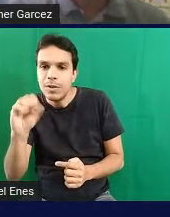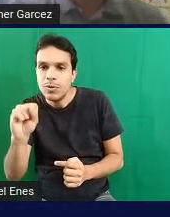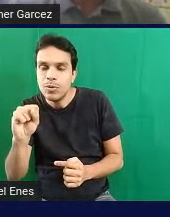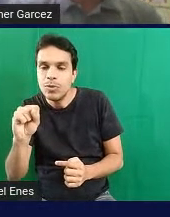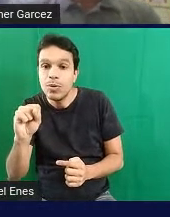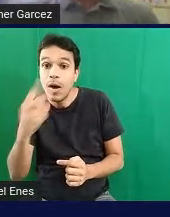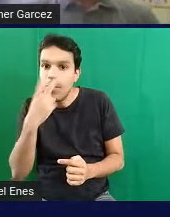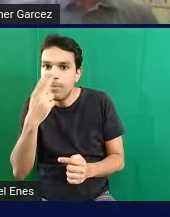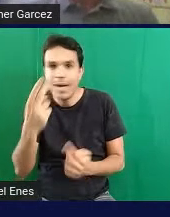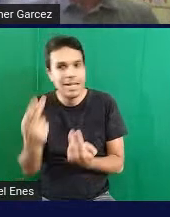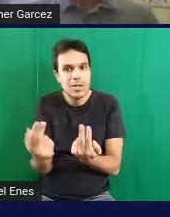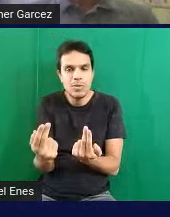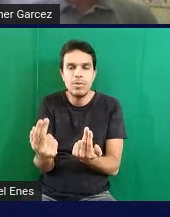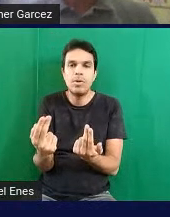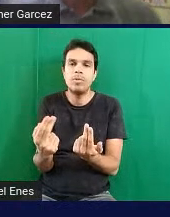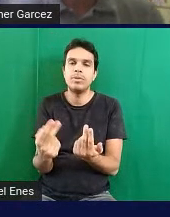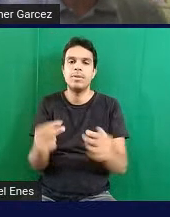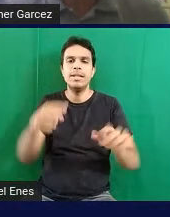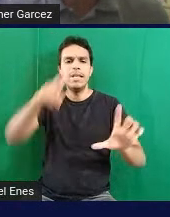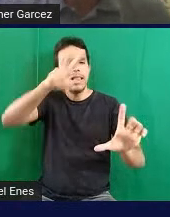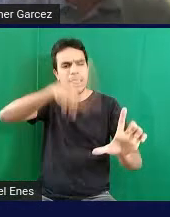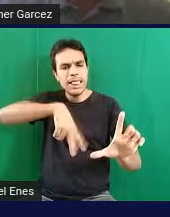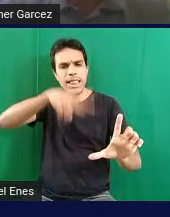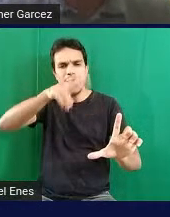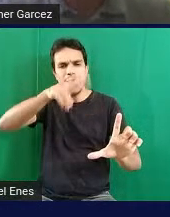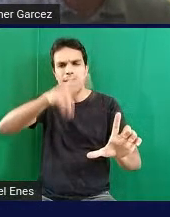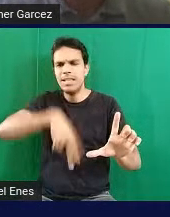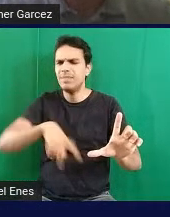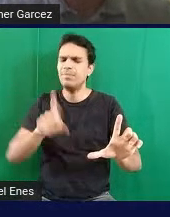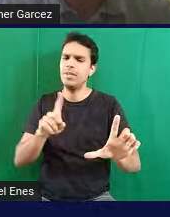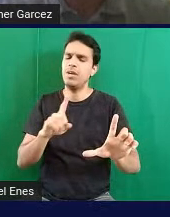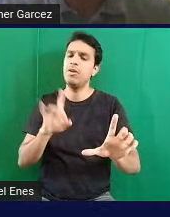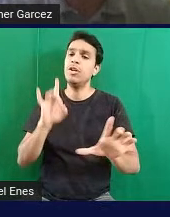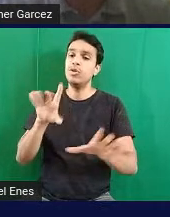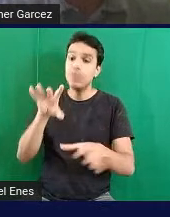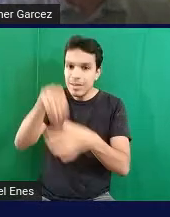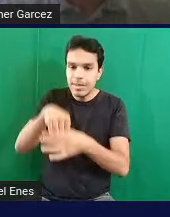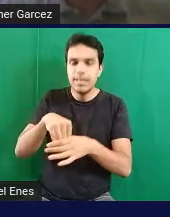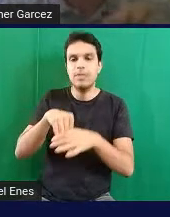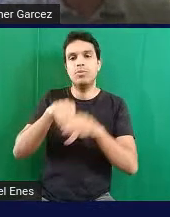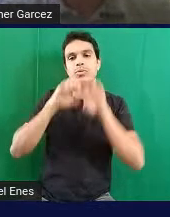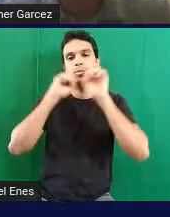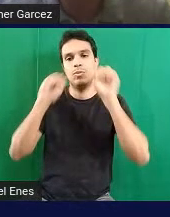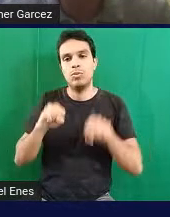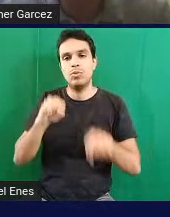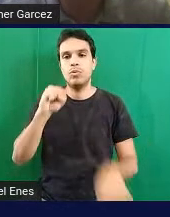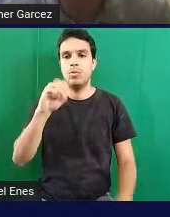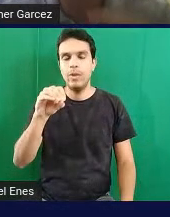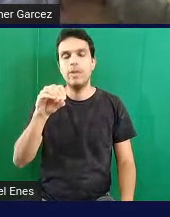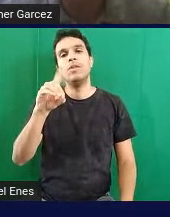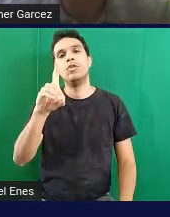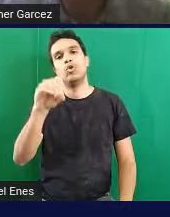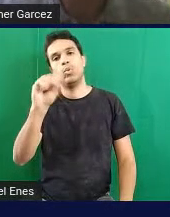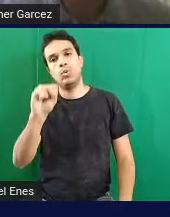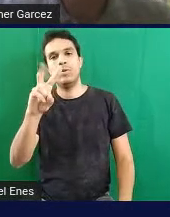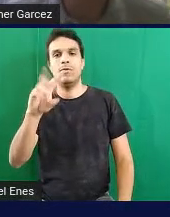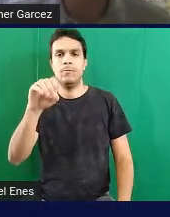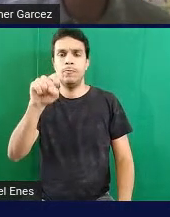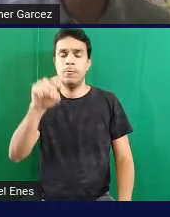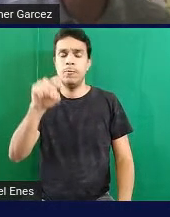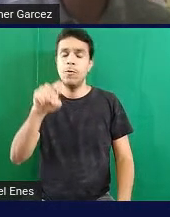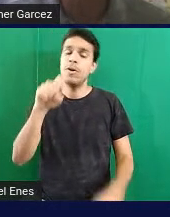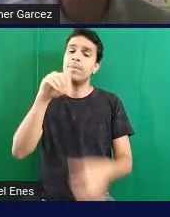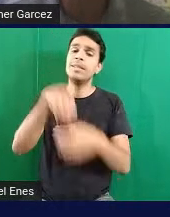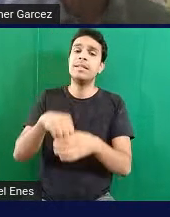propriamente um leitor de tela, porque ele faz só a leitura dentro do próprio ambiente do Dogevox. Mas, dentro do Dogevox, você tem uma coisa